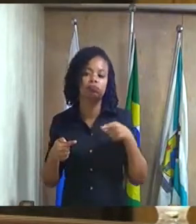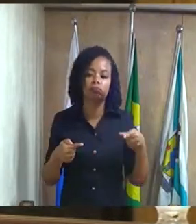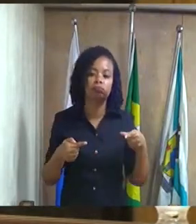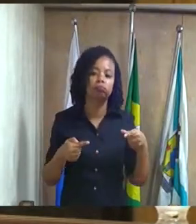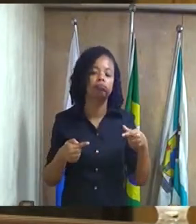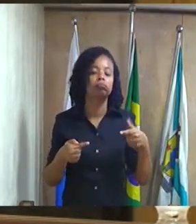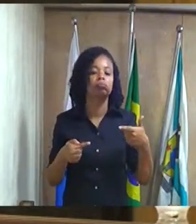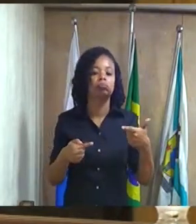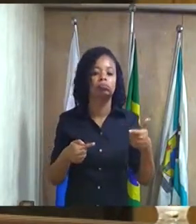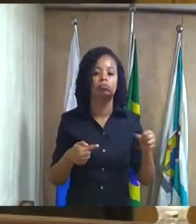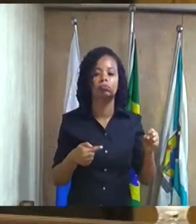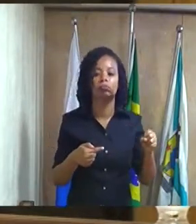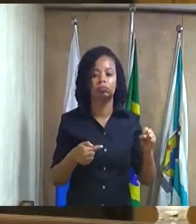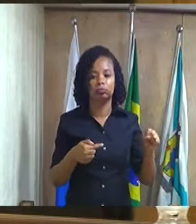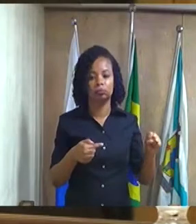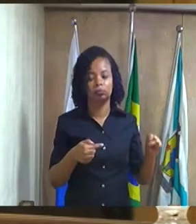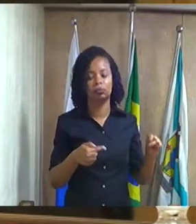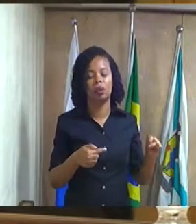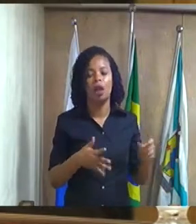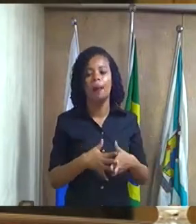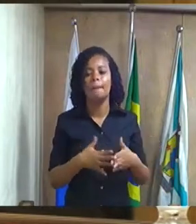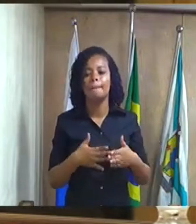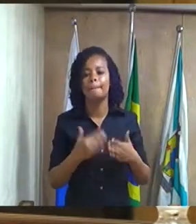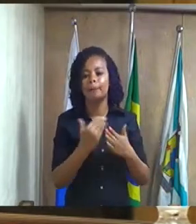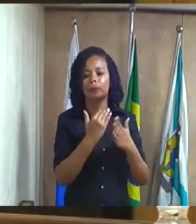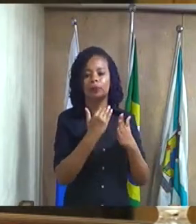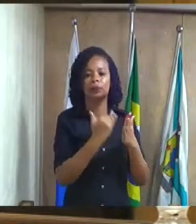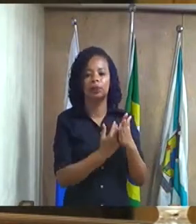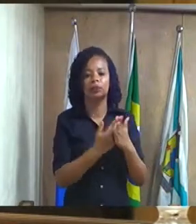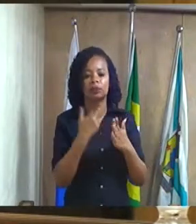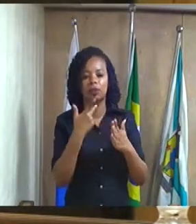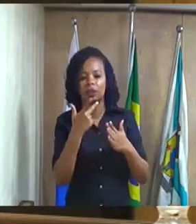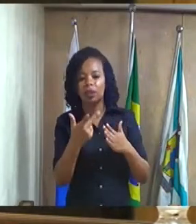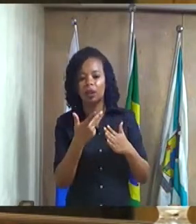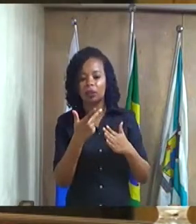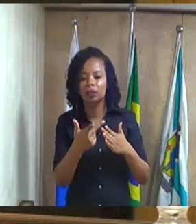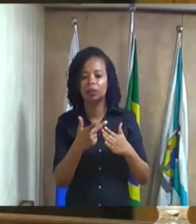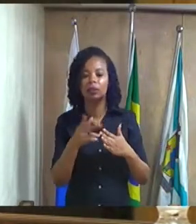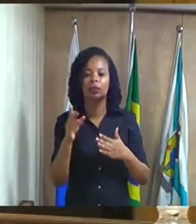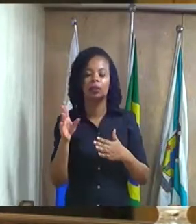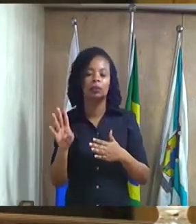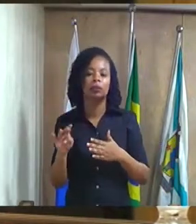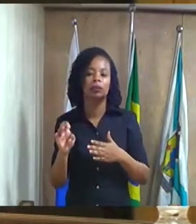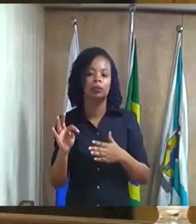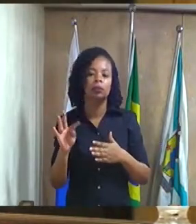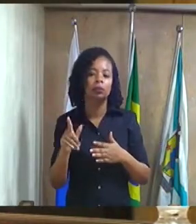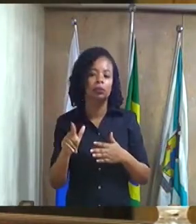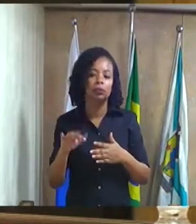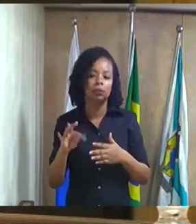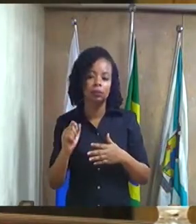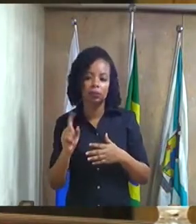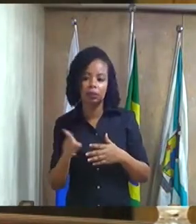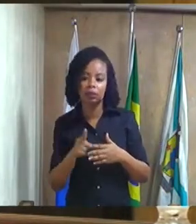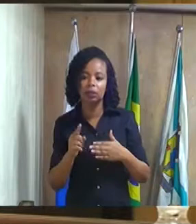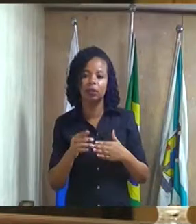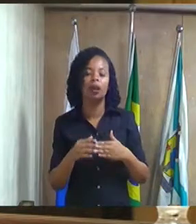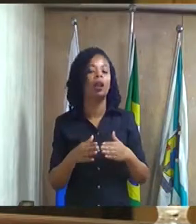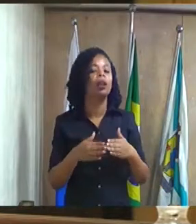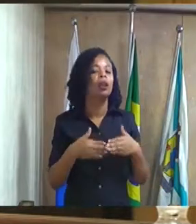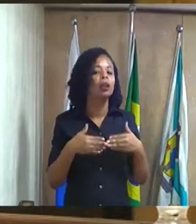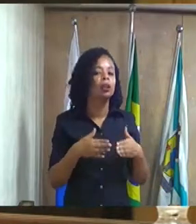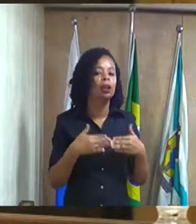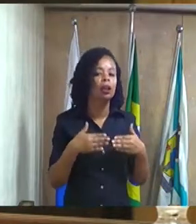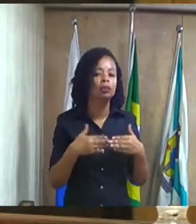deferidos para a concessão de habites licença de construção